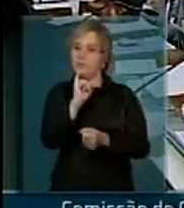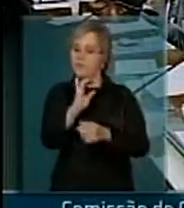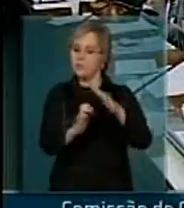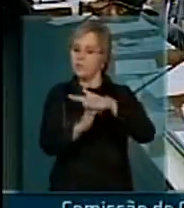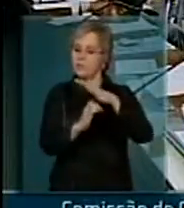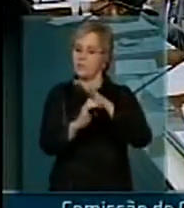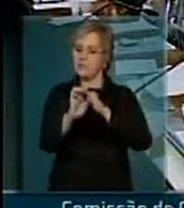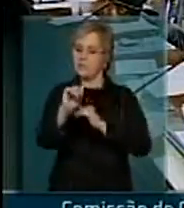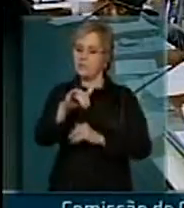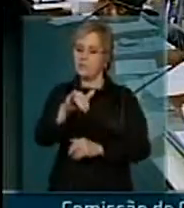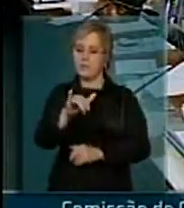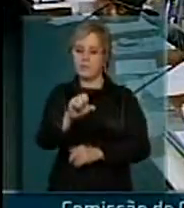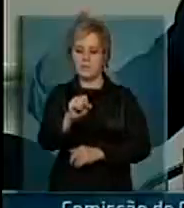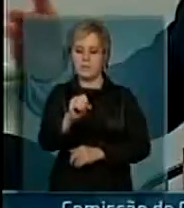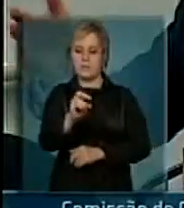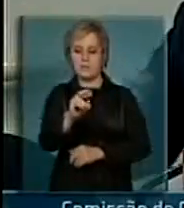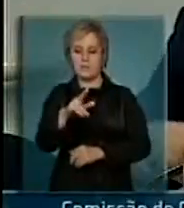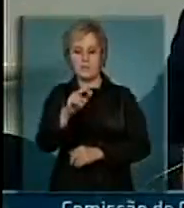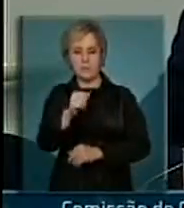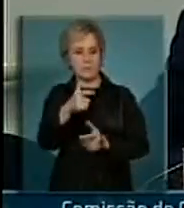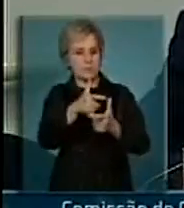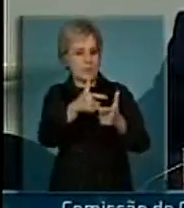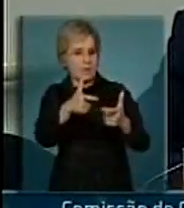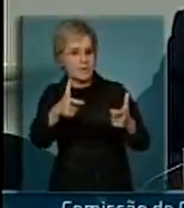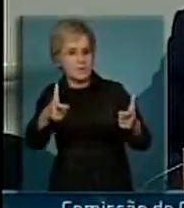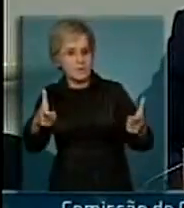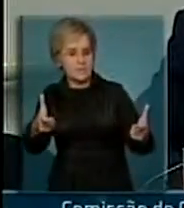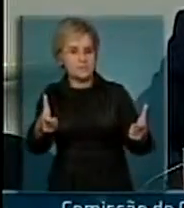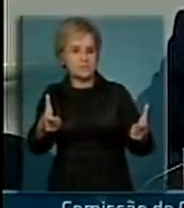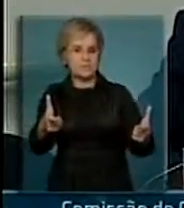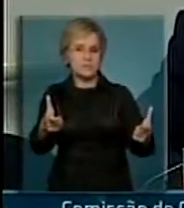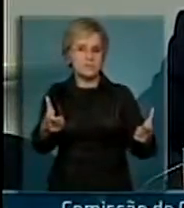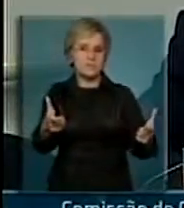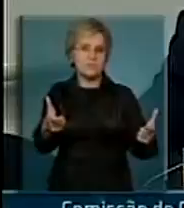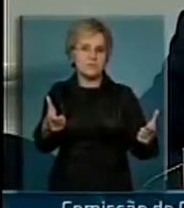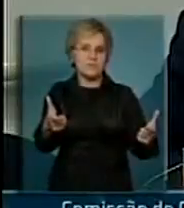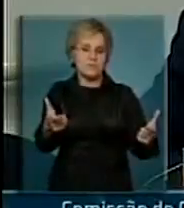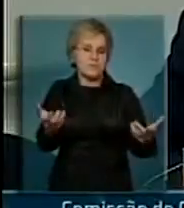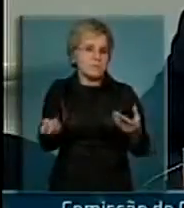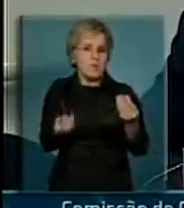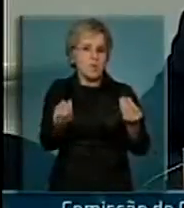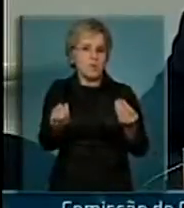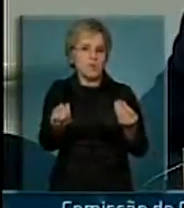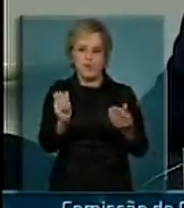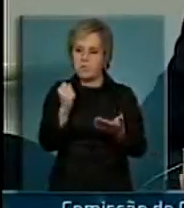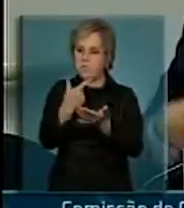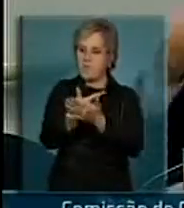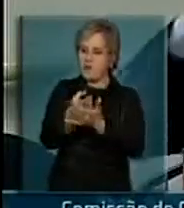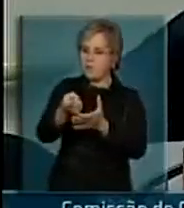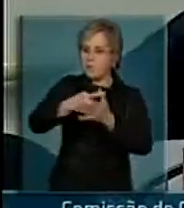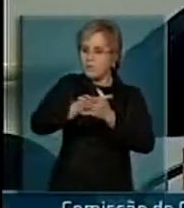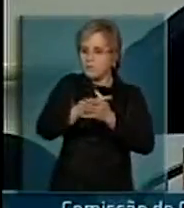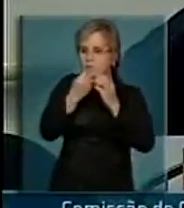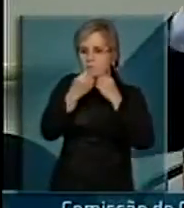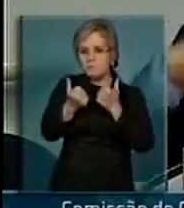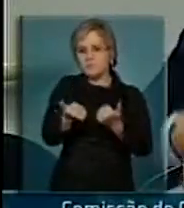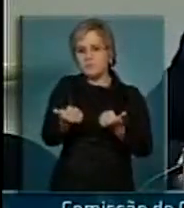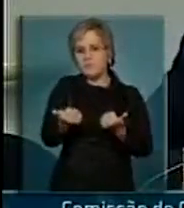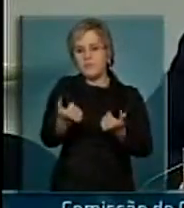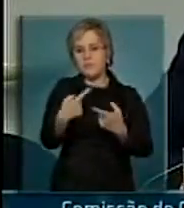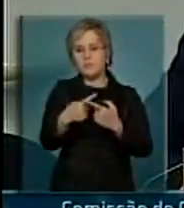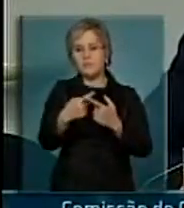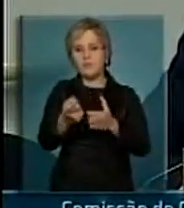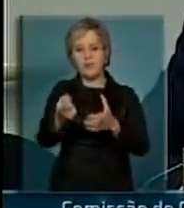deixar, vou transgredir, só pago a multa e pronto, não tem problema. Até porque as multas não são de